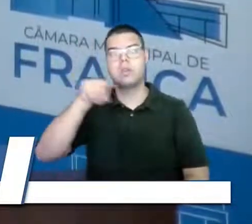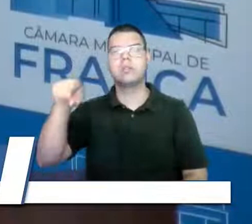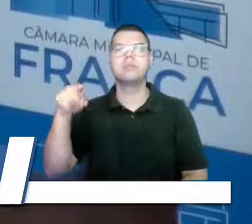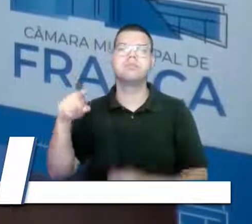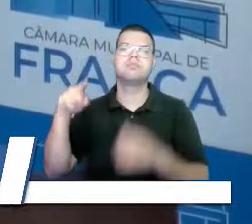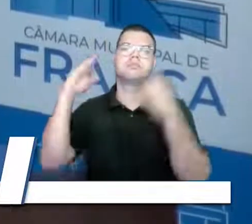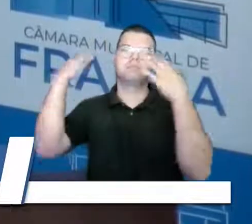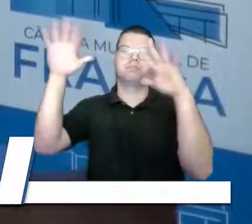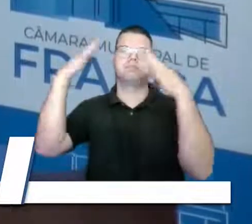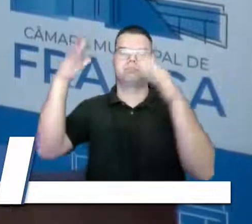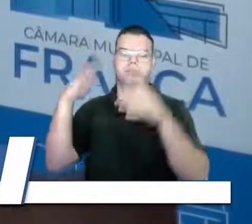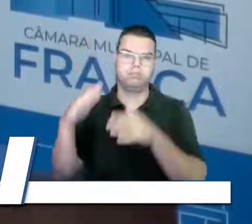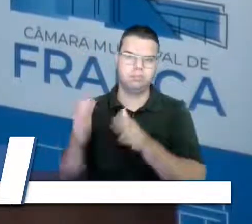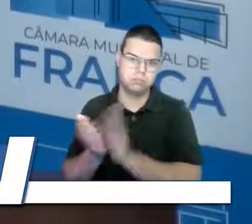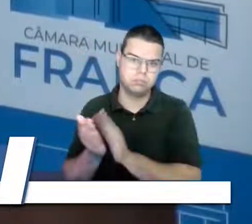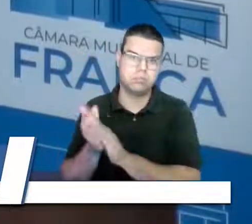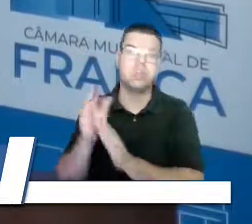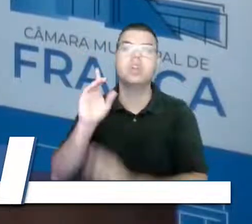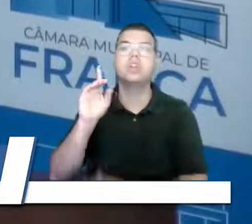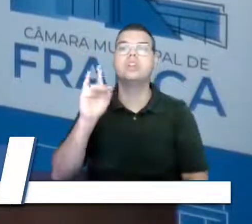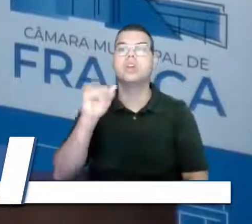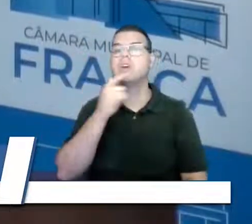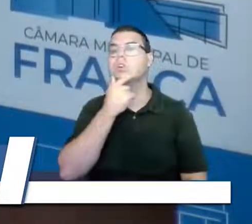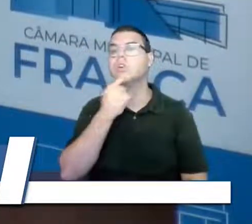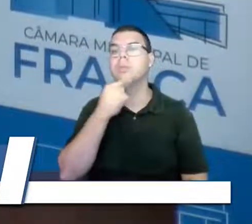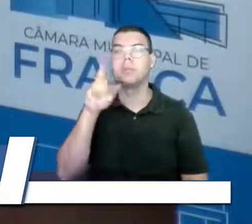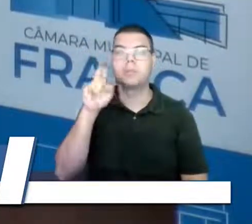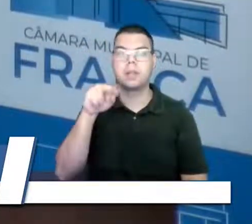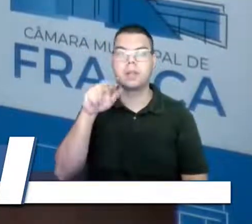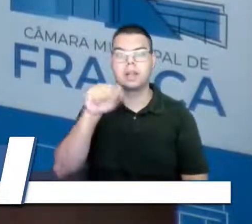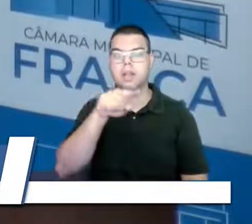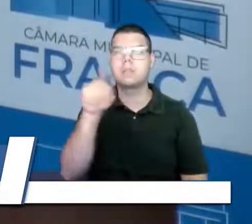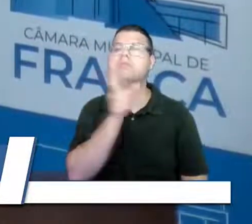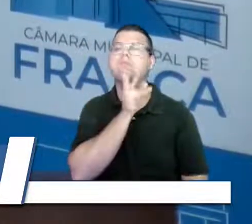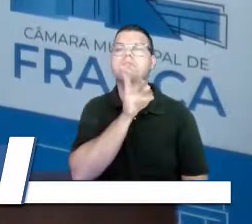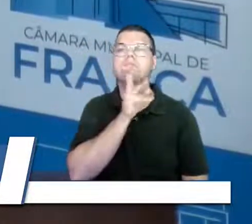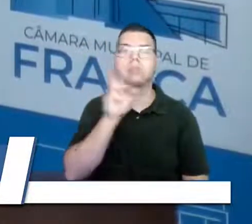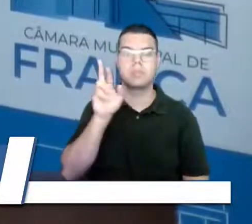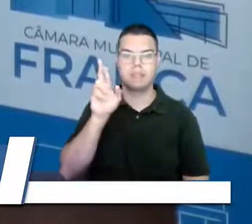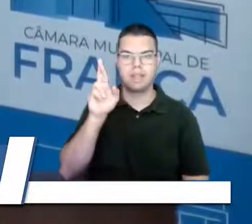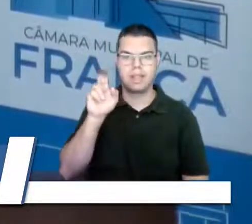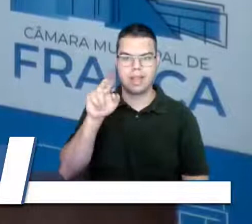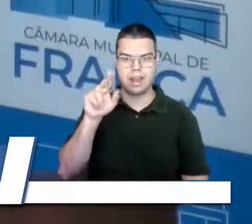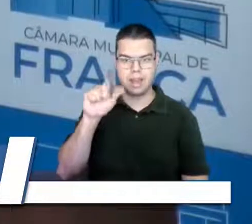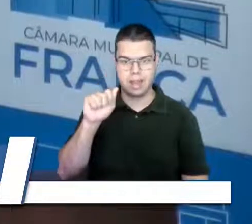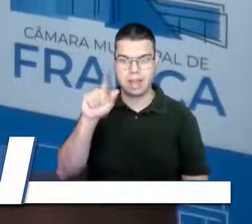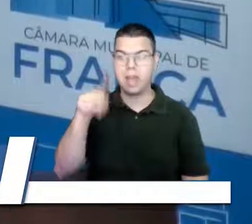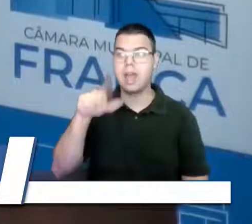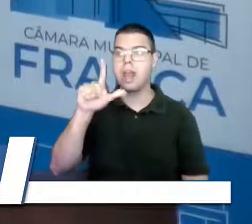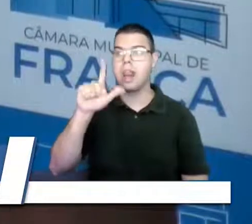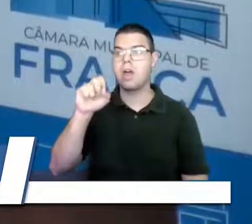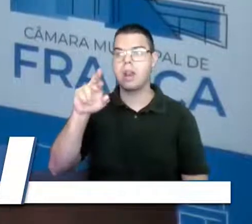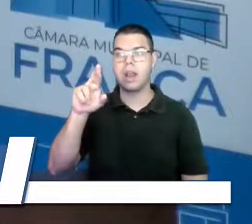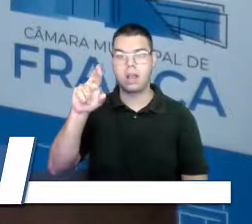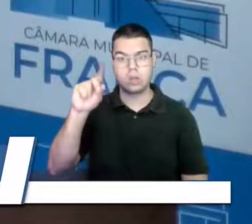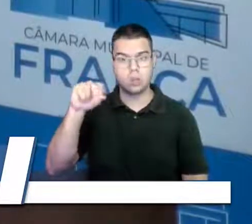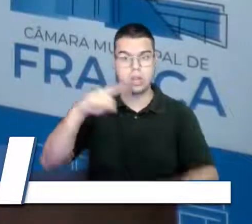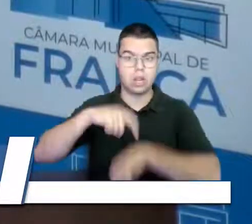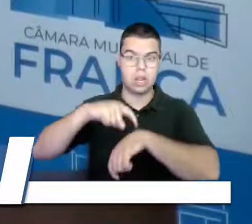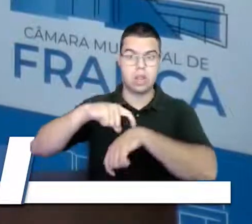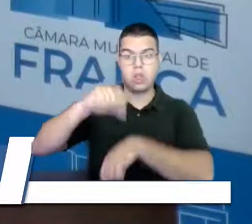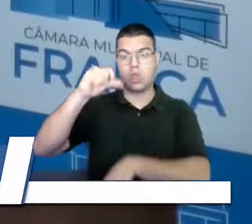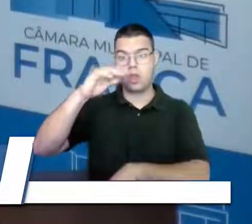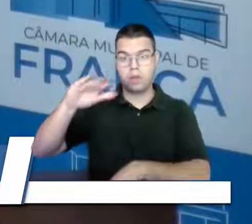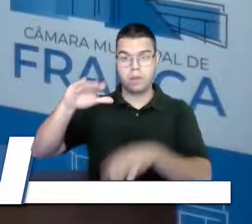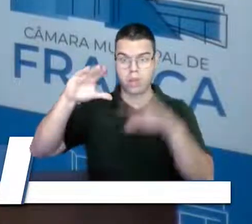o dia que o Renan, todos aqui conhecem o Renan, Leonardo, era nove e meia da noite. Ele me